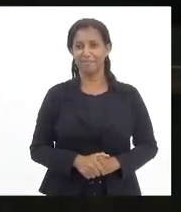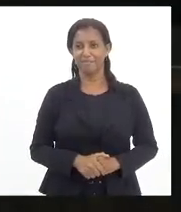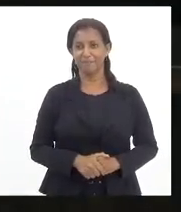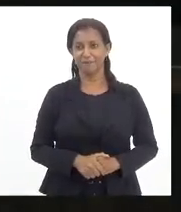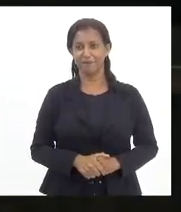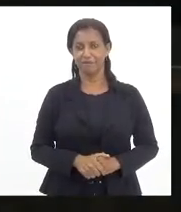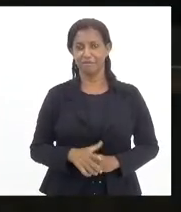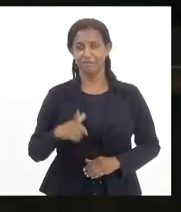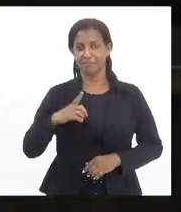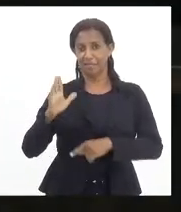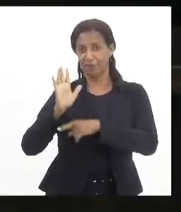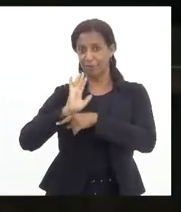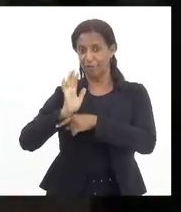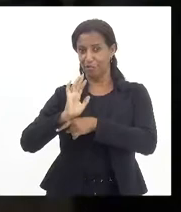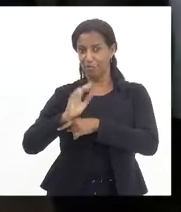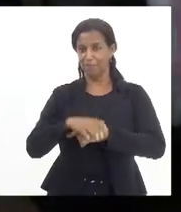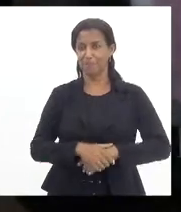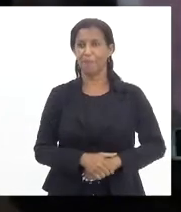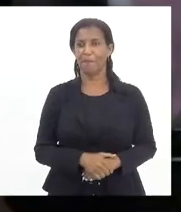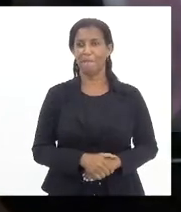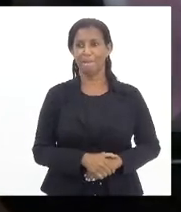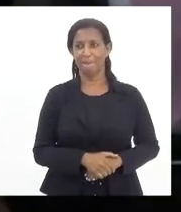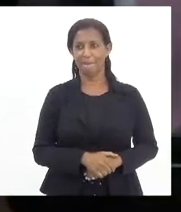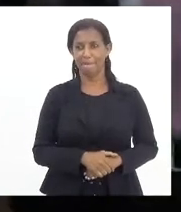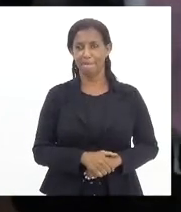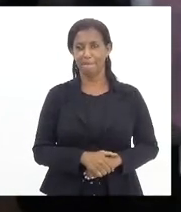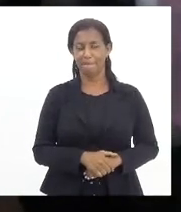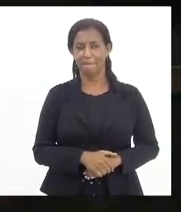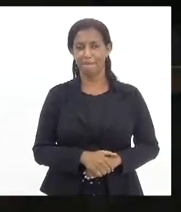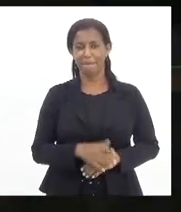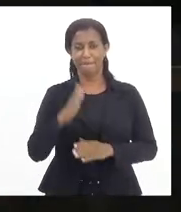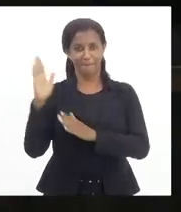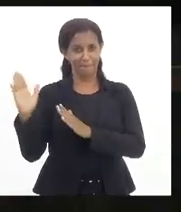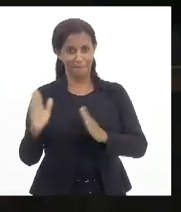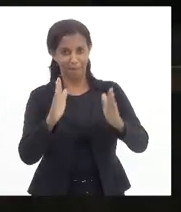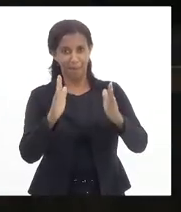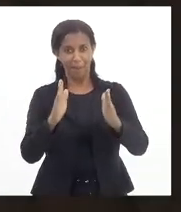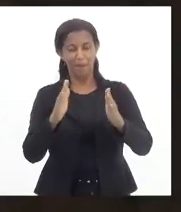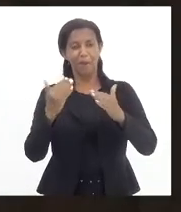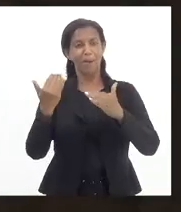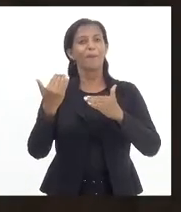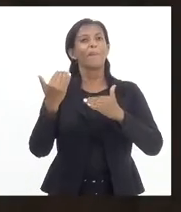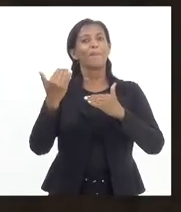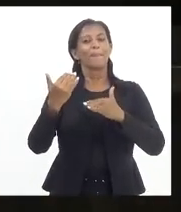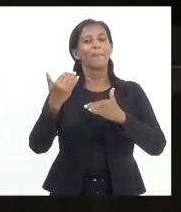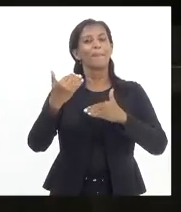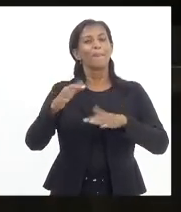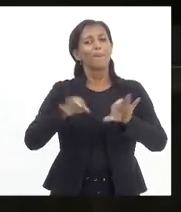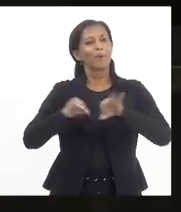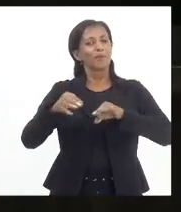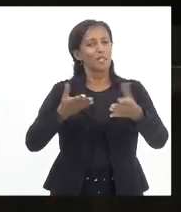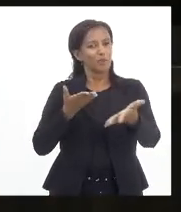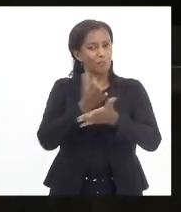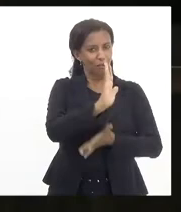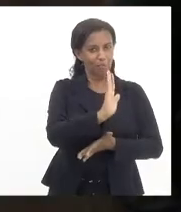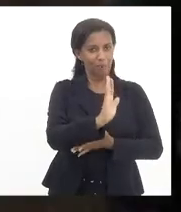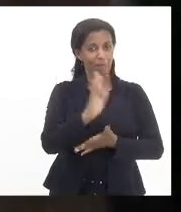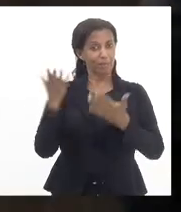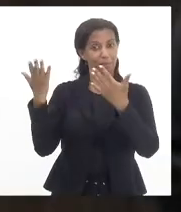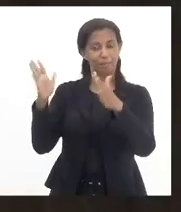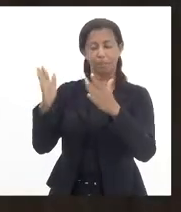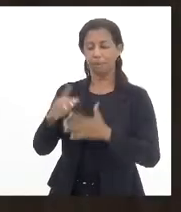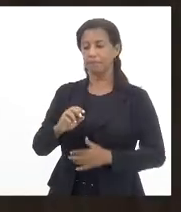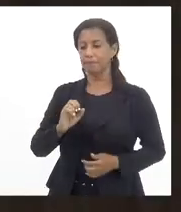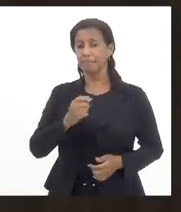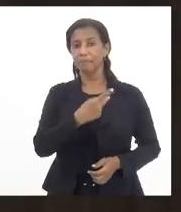Tem filme, hein? Isso é uma ameaça para não passar o projeto, presidente? O projeto já foi aprovado. Já foi aprovado. Parabenizá-lo. Presidente, eu